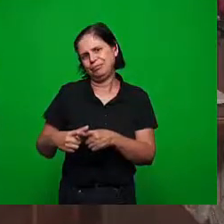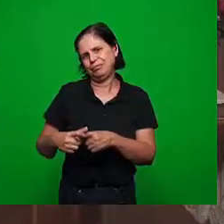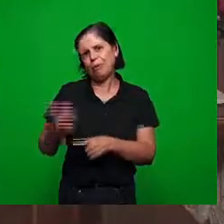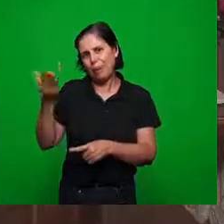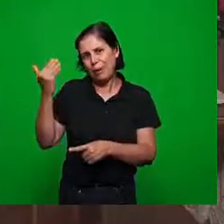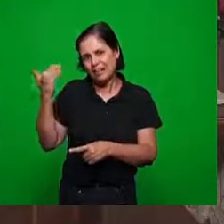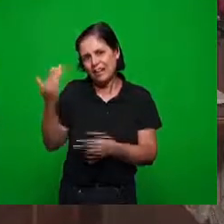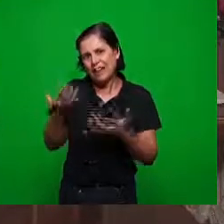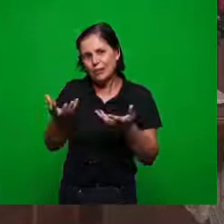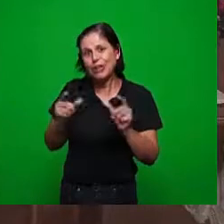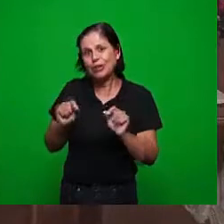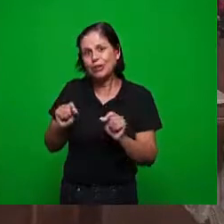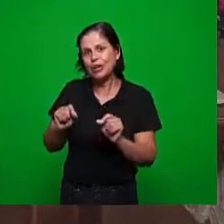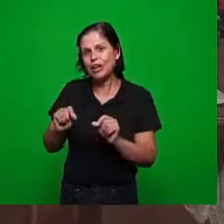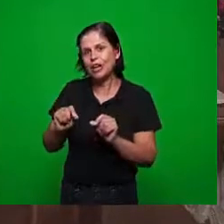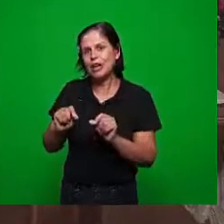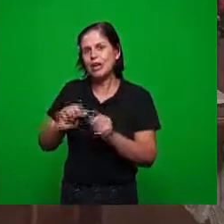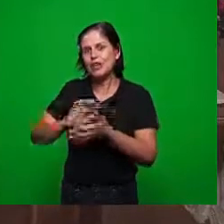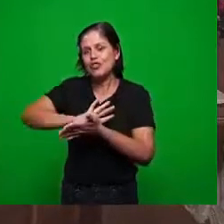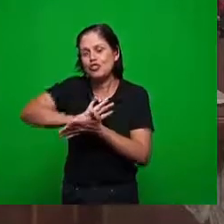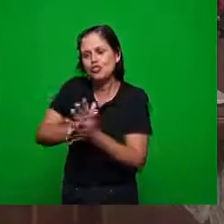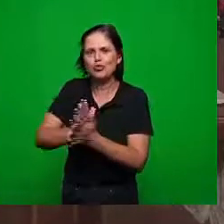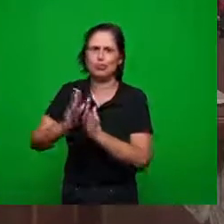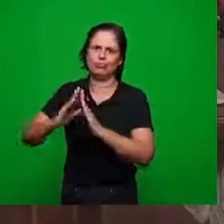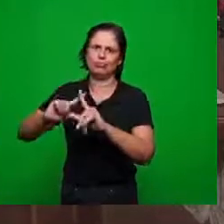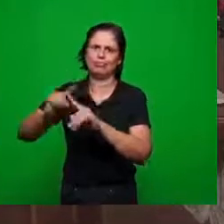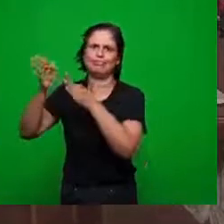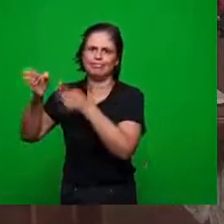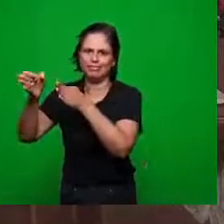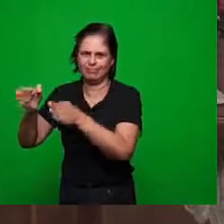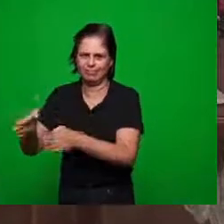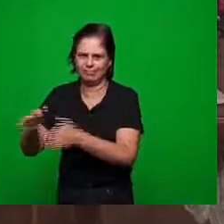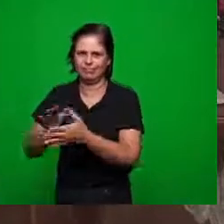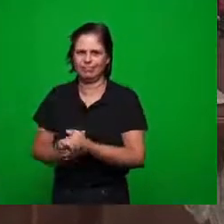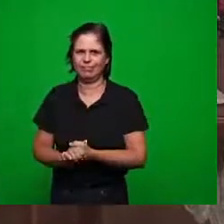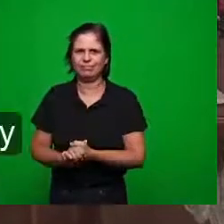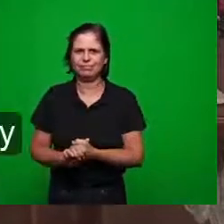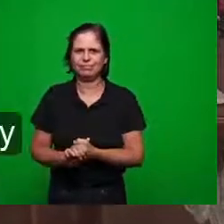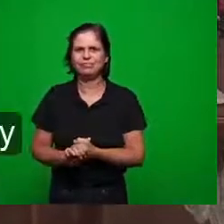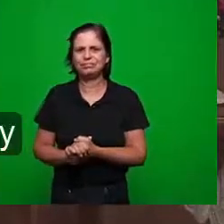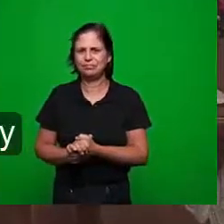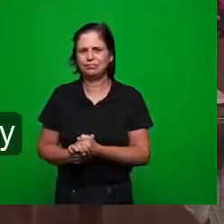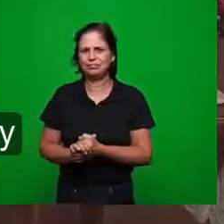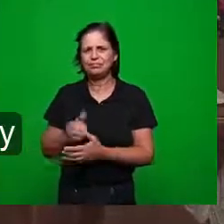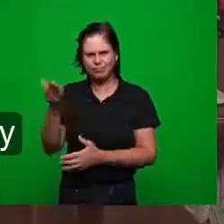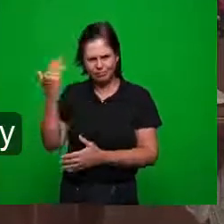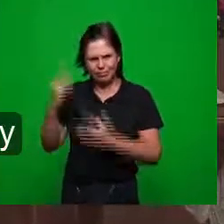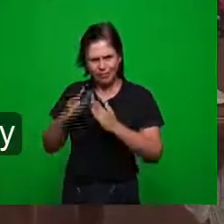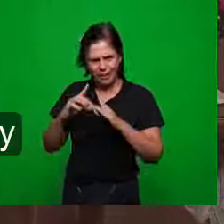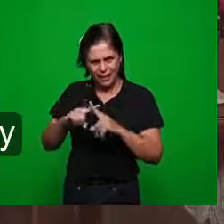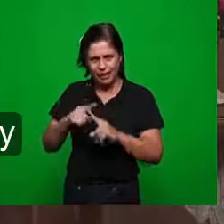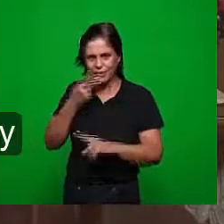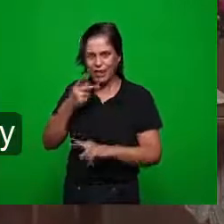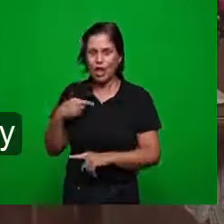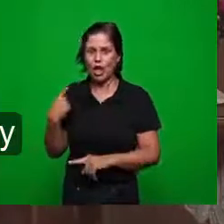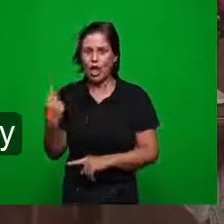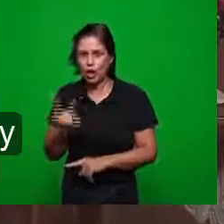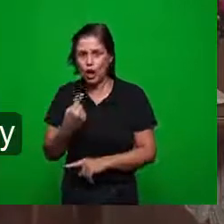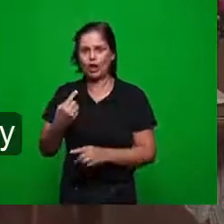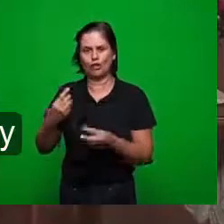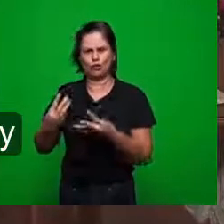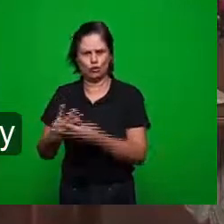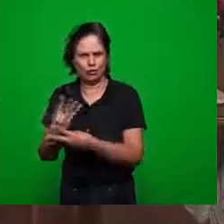nós somos judeus judaizantes seja lá o que for nós somos pagãos